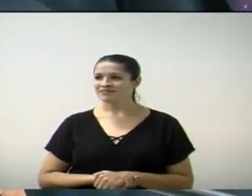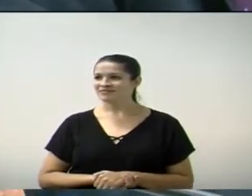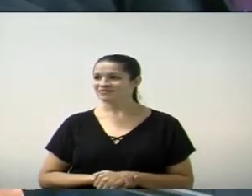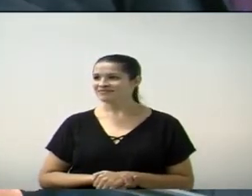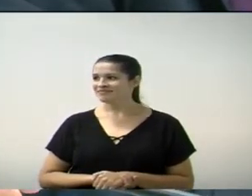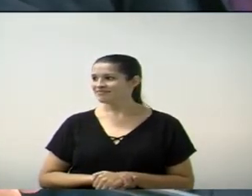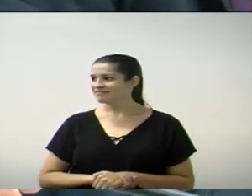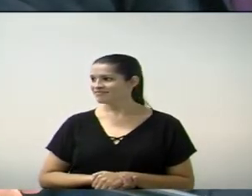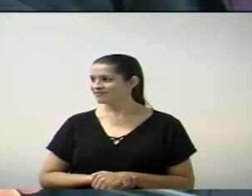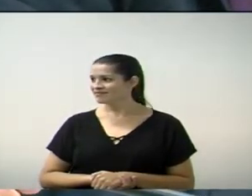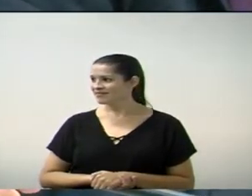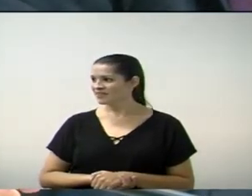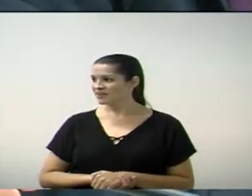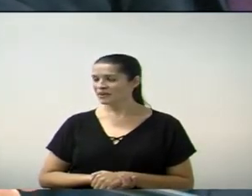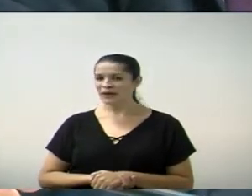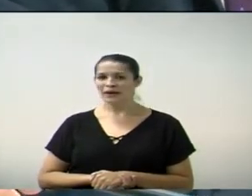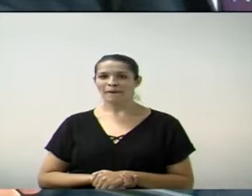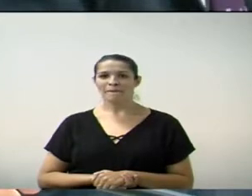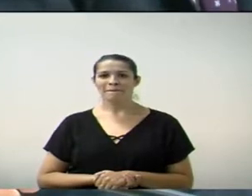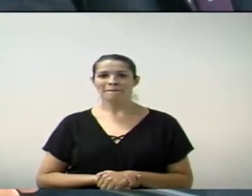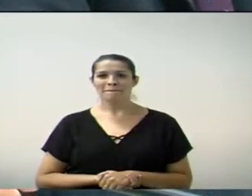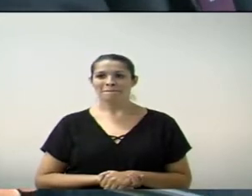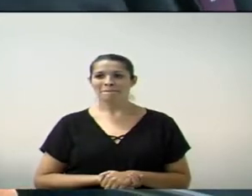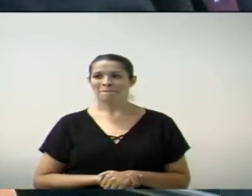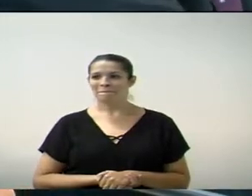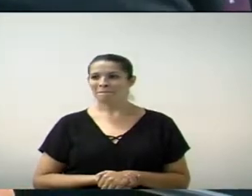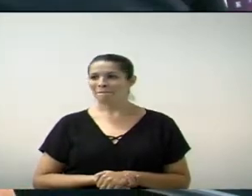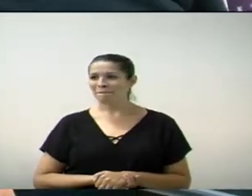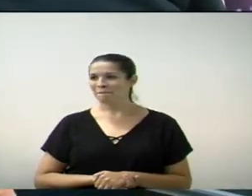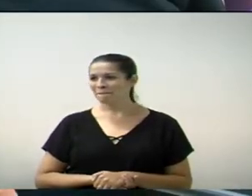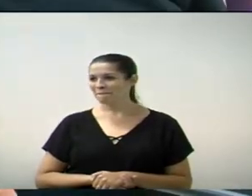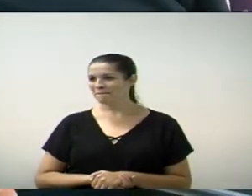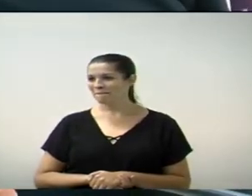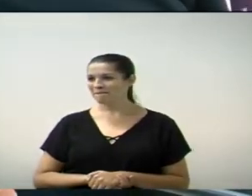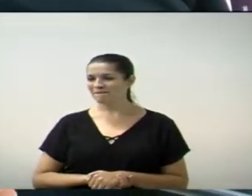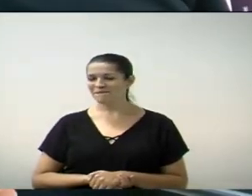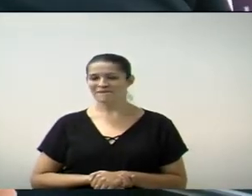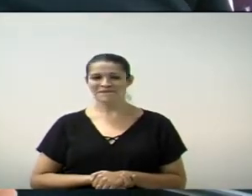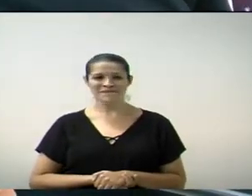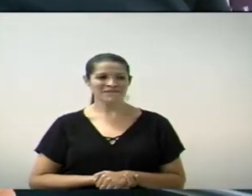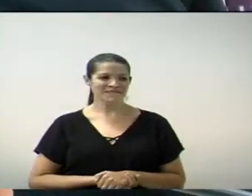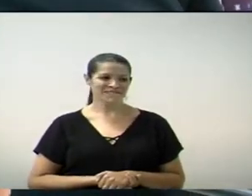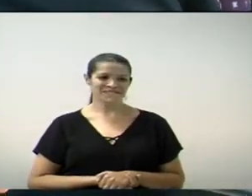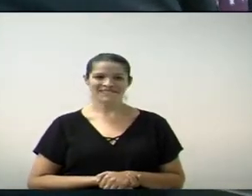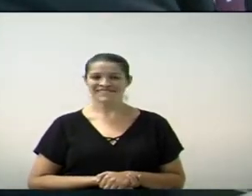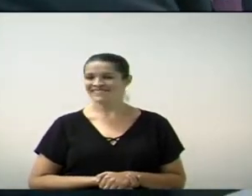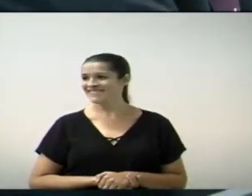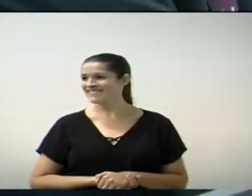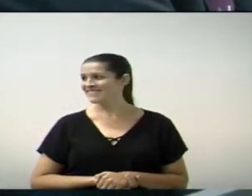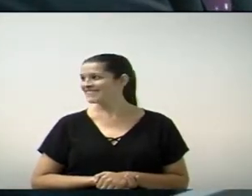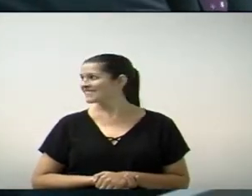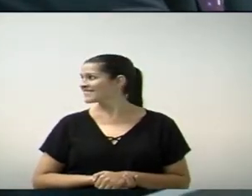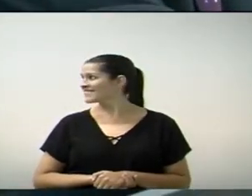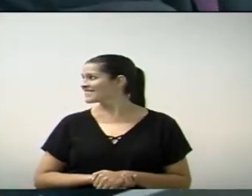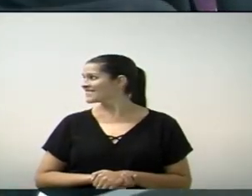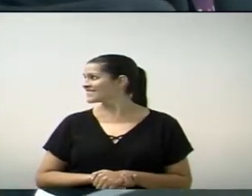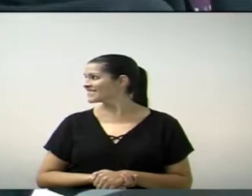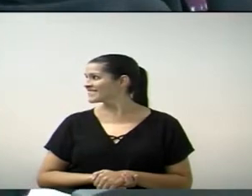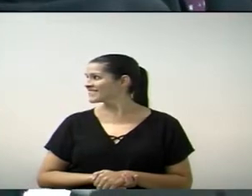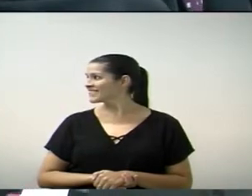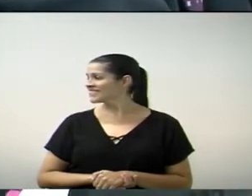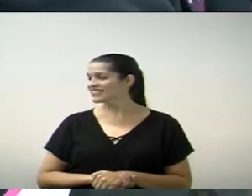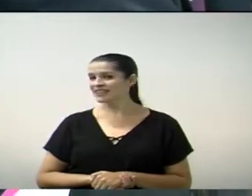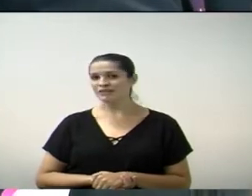-17 do Executivo, que autoriza o Poder Executivo a otorgar ao Poder Judiciário do Estado de São Paulo